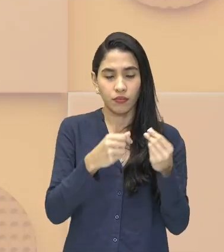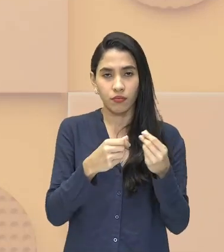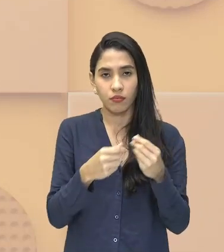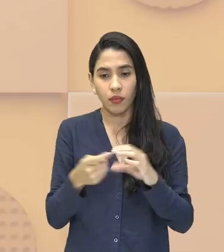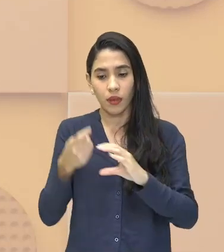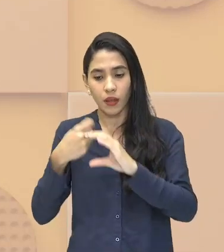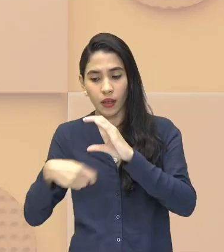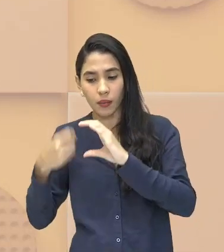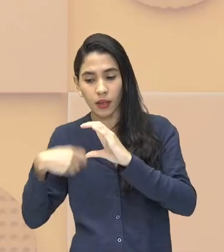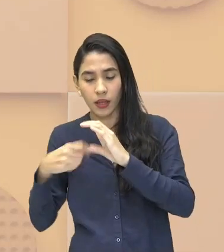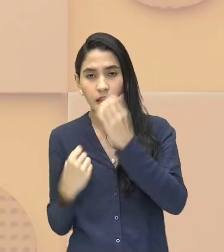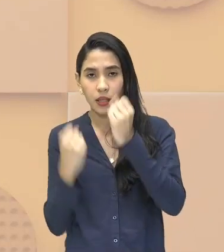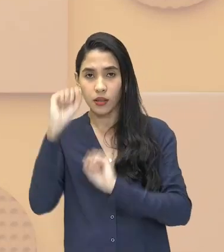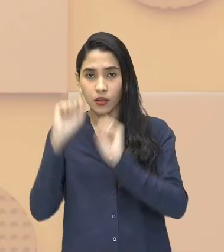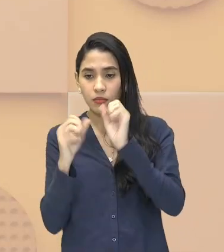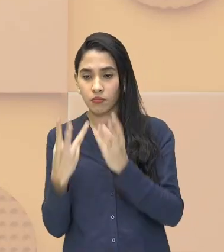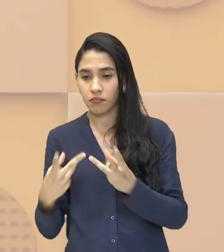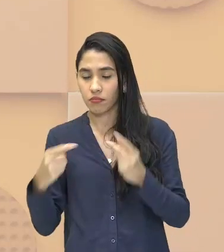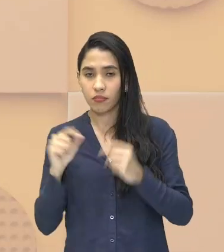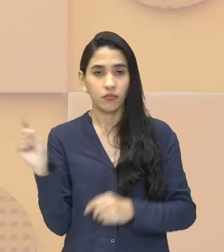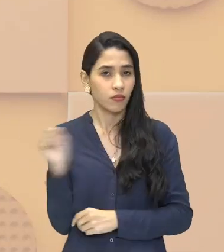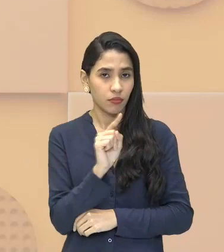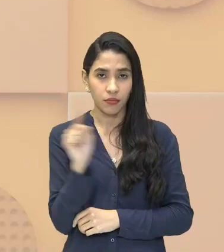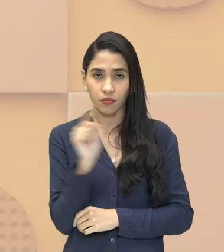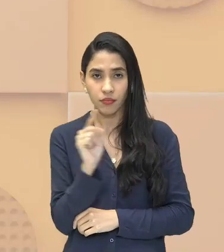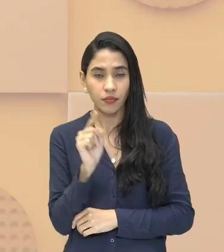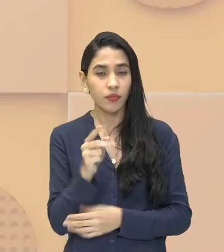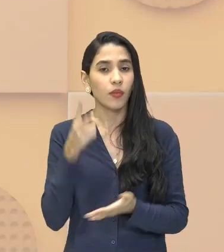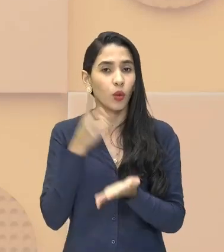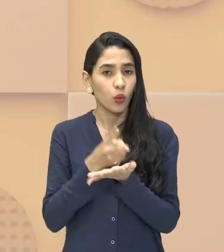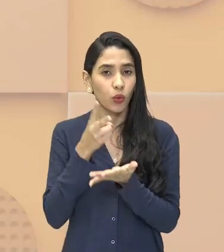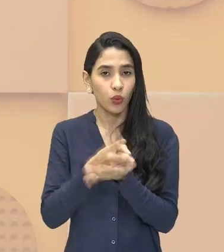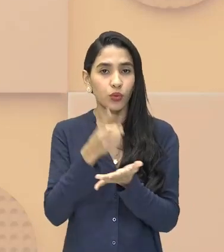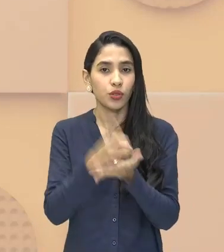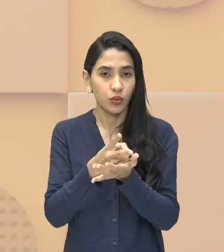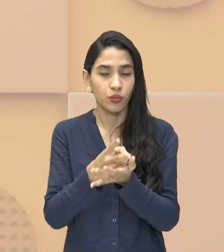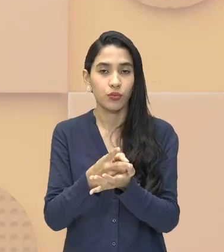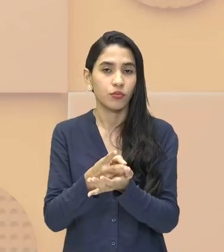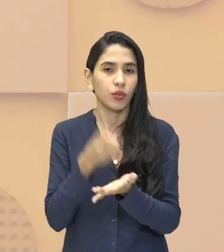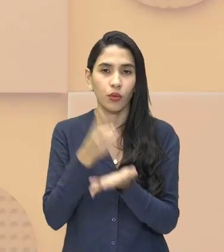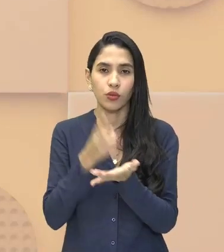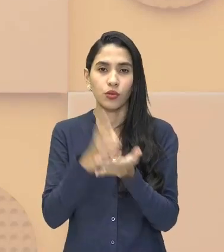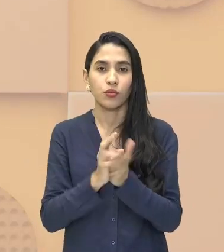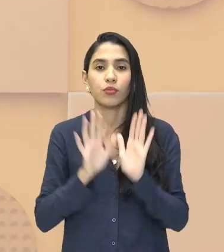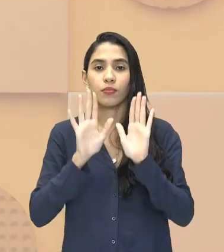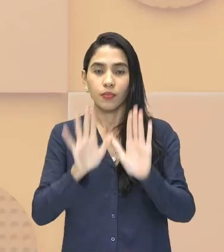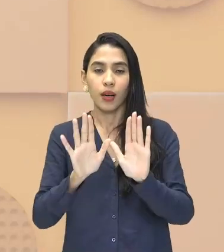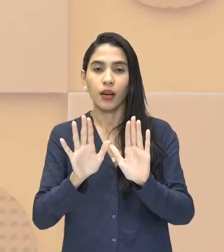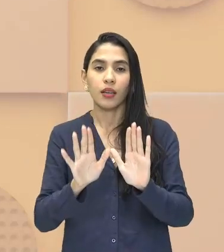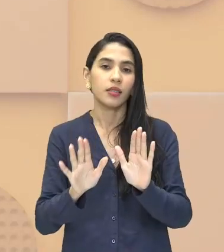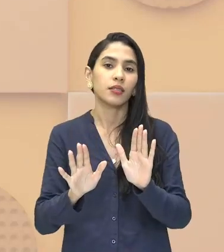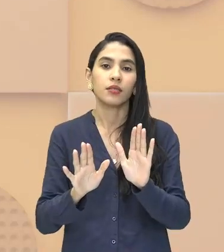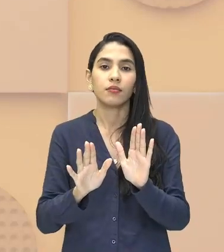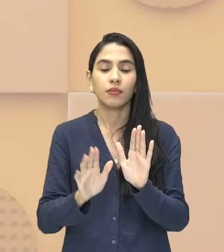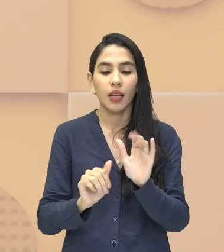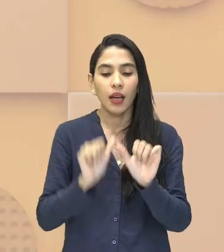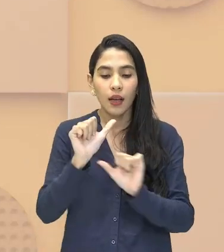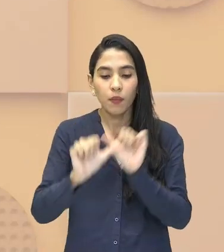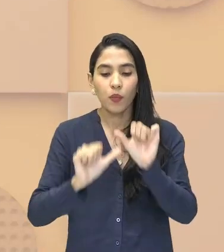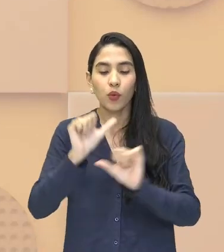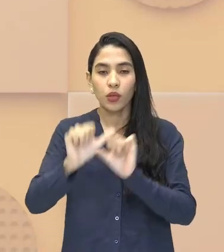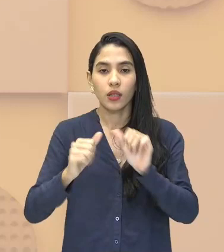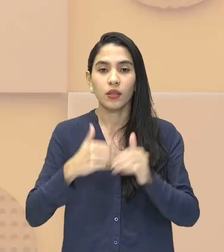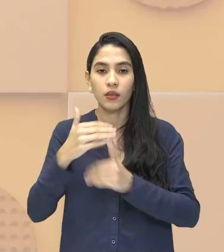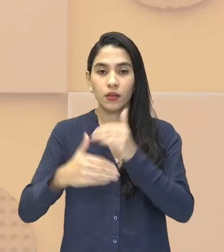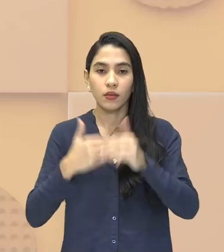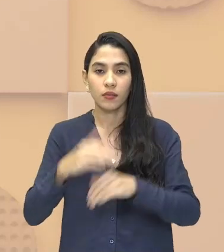que o capitalismo industrial deixou de existir. Não, eles coexistem, porém, eles vão se aperfeiçoando com o passar do